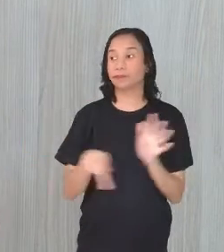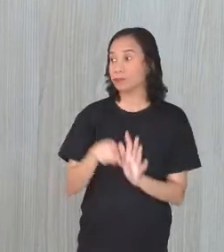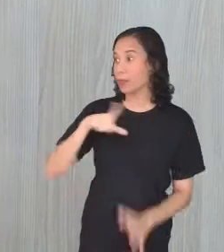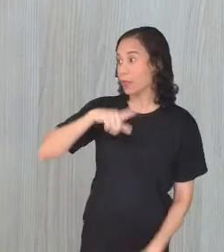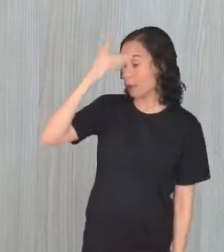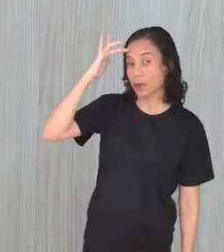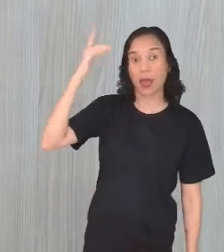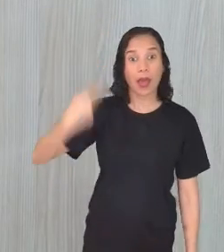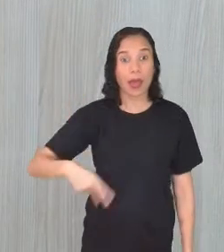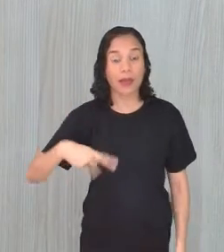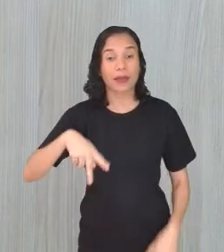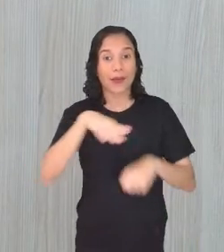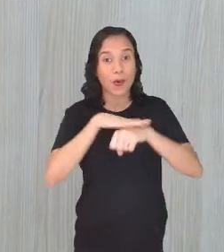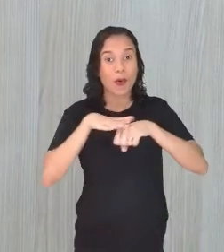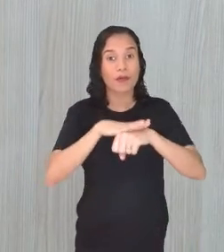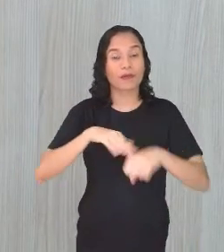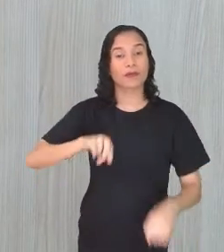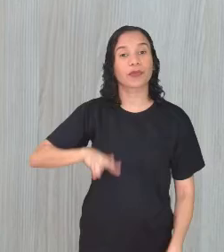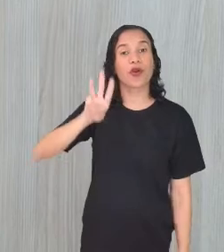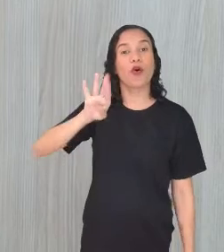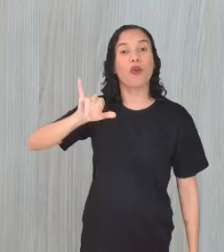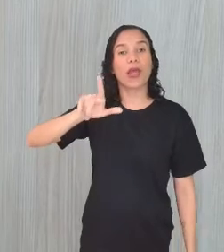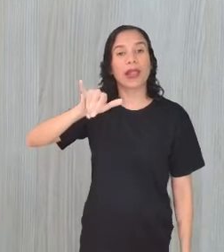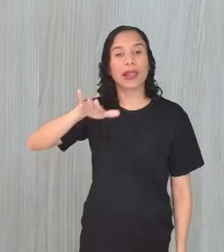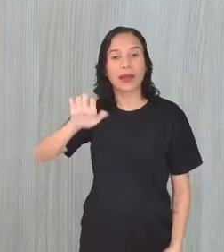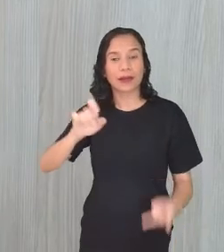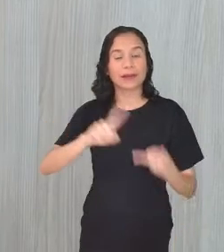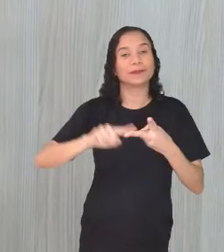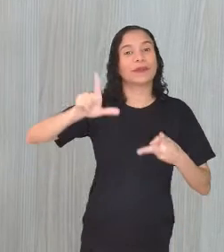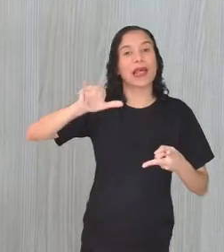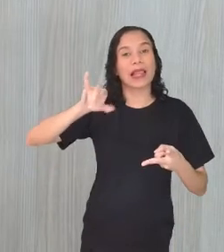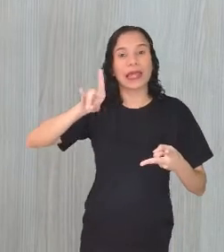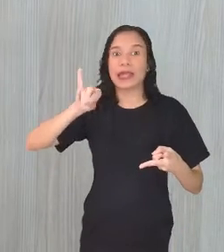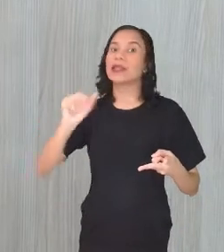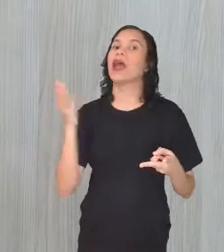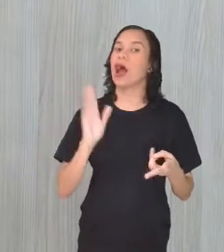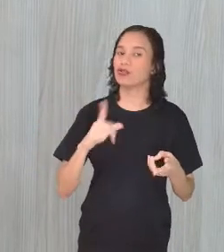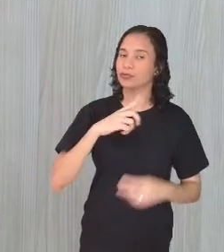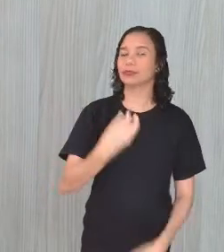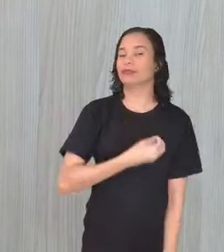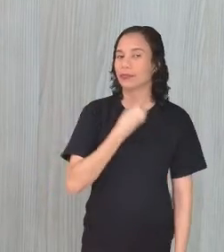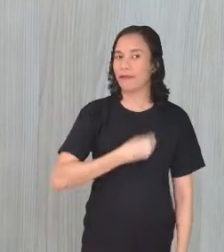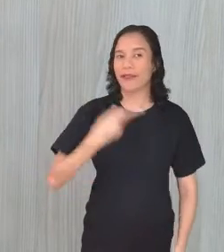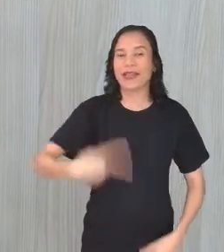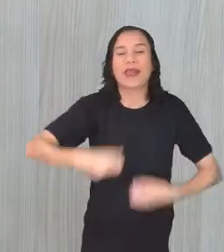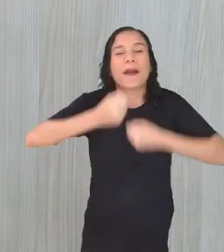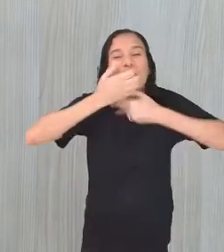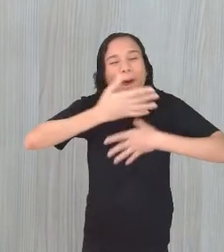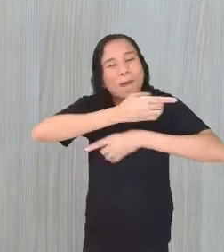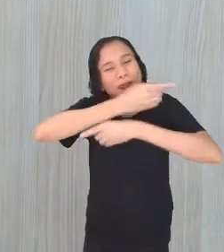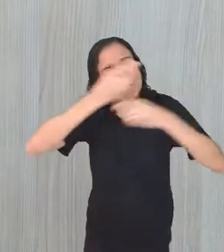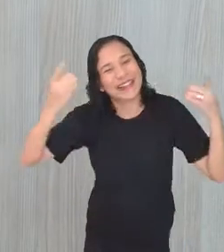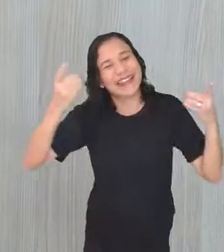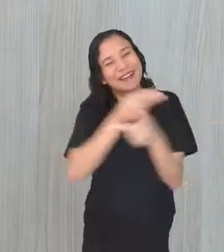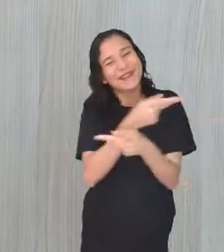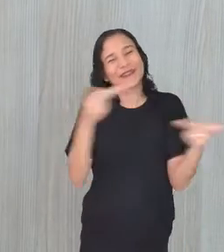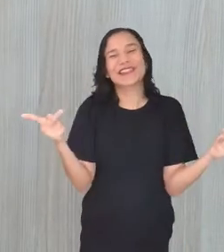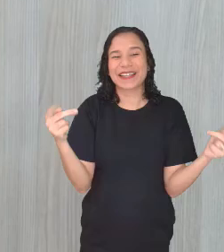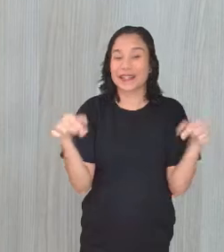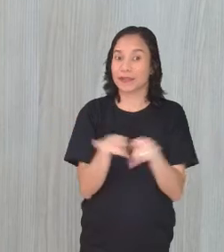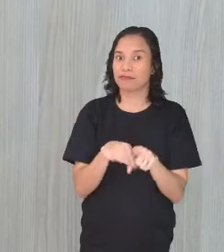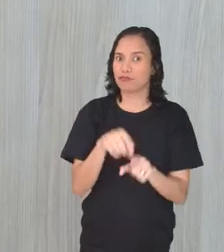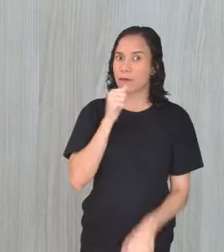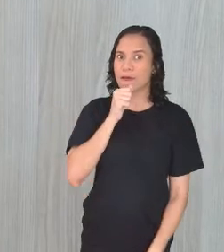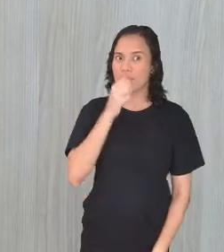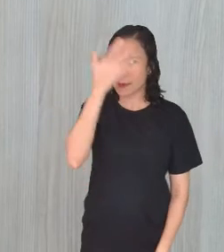professora, falando comigo. Wiliane, Lídia, estão aqui falando. Bom dia para vocês. Os outros também